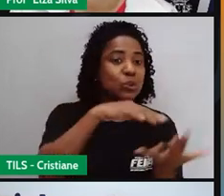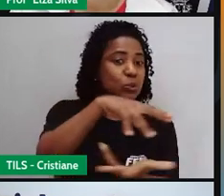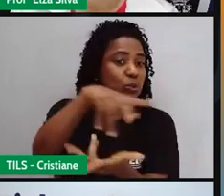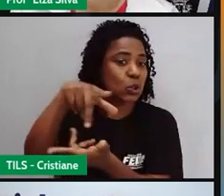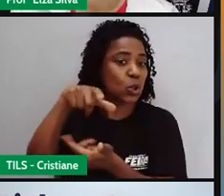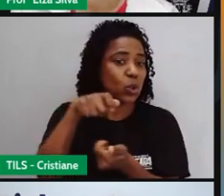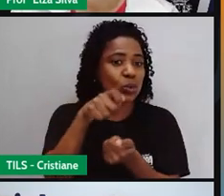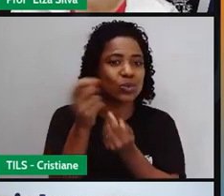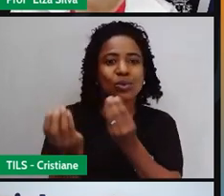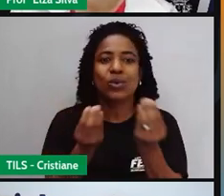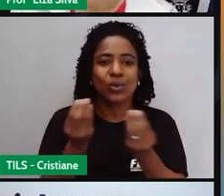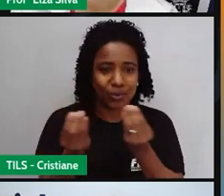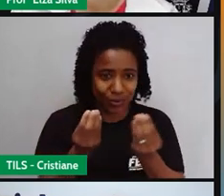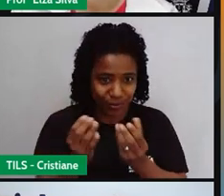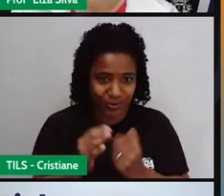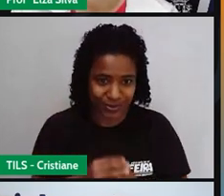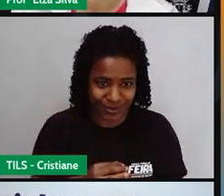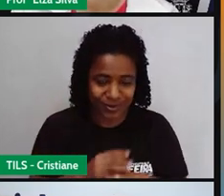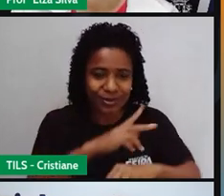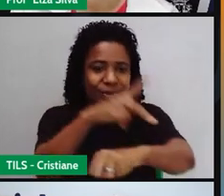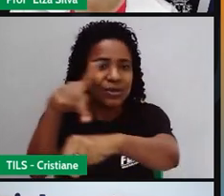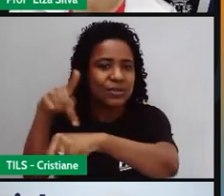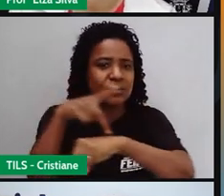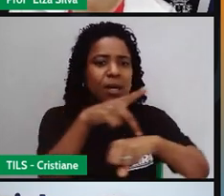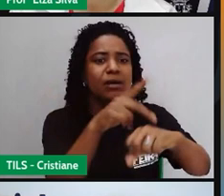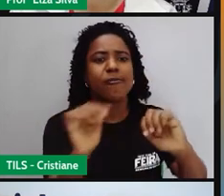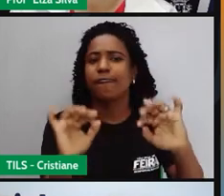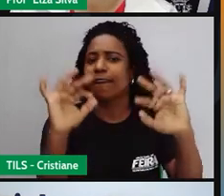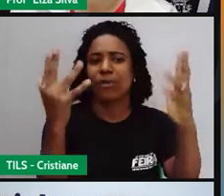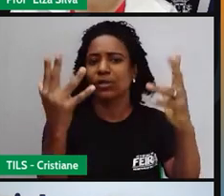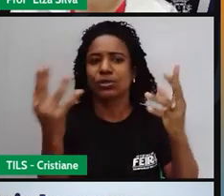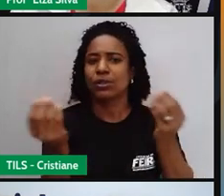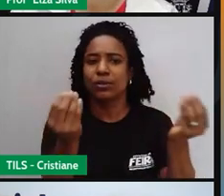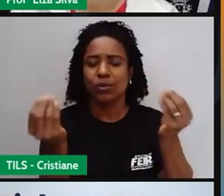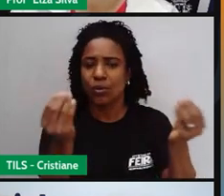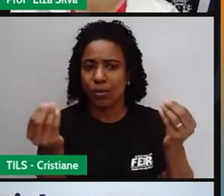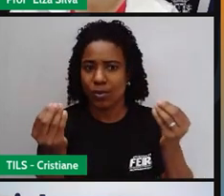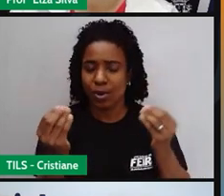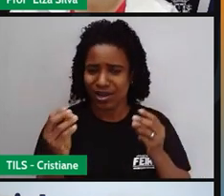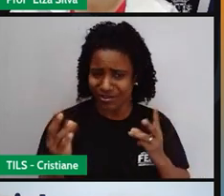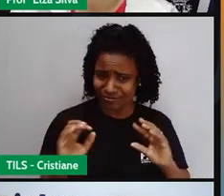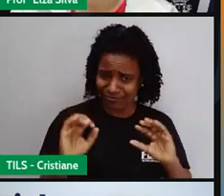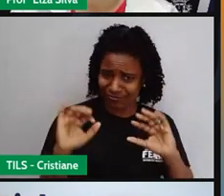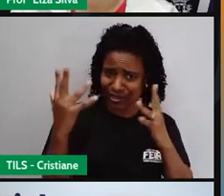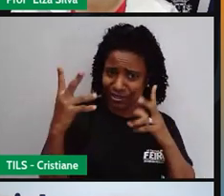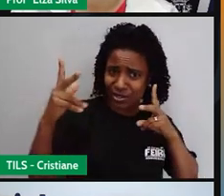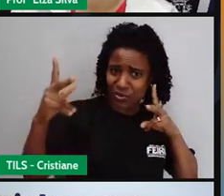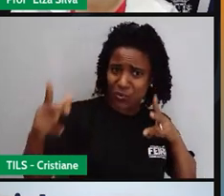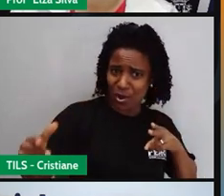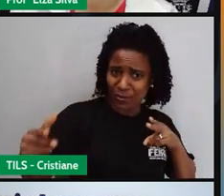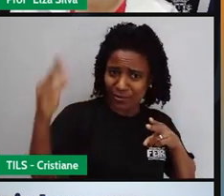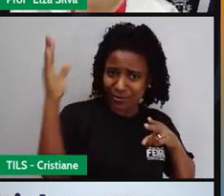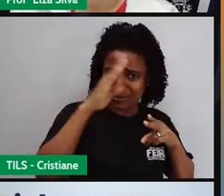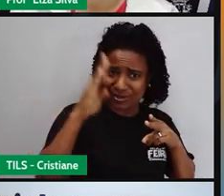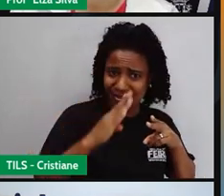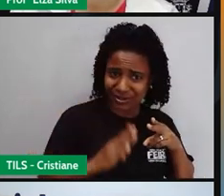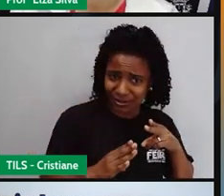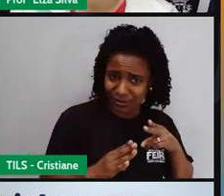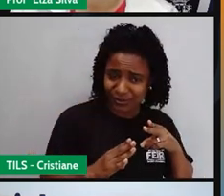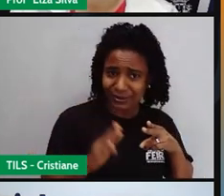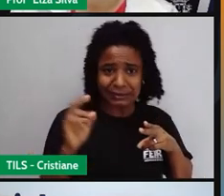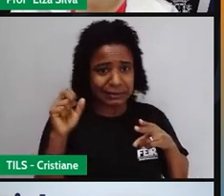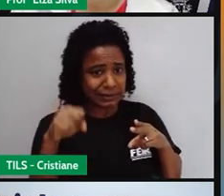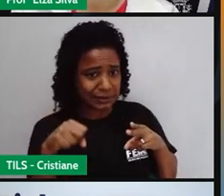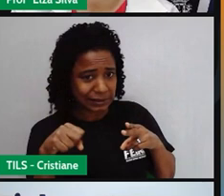acontece nos outros países? Será que é uma comemoração semelhante ao Brasil? Ou não? O é que vocês